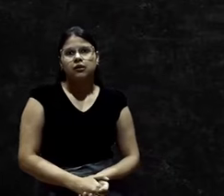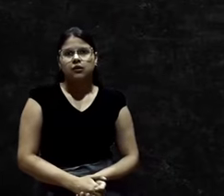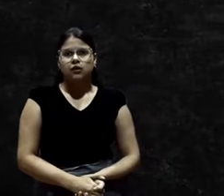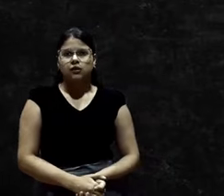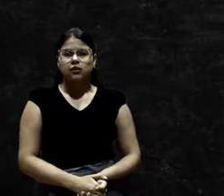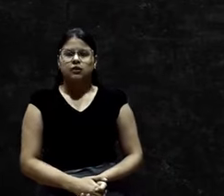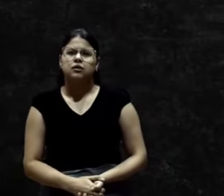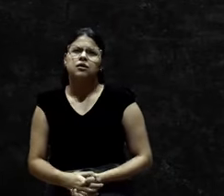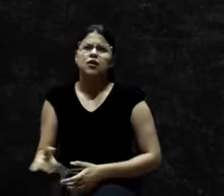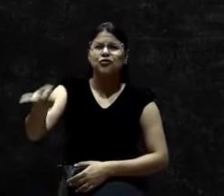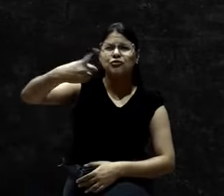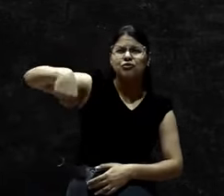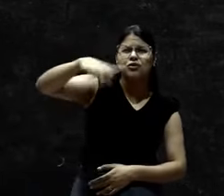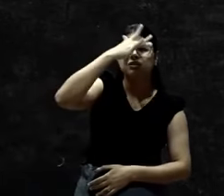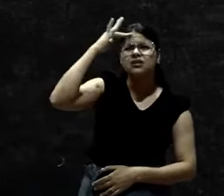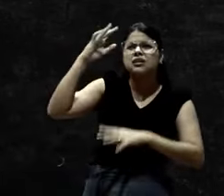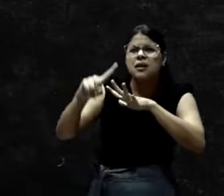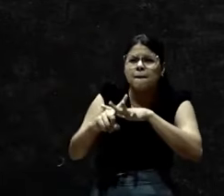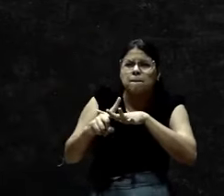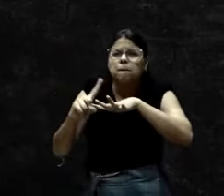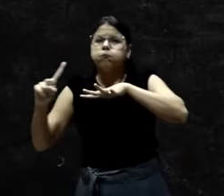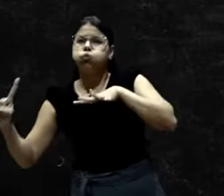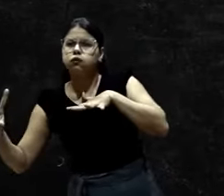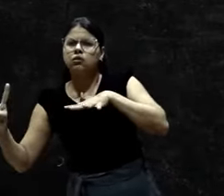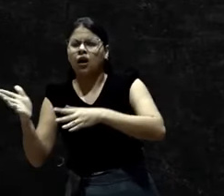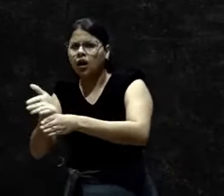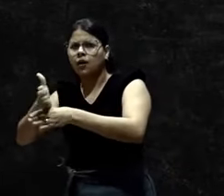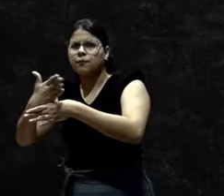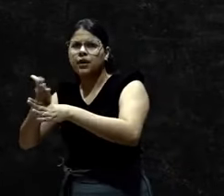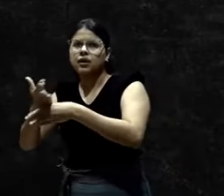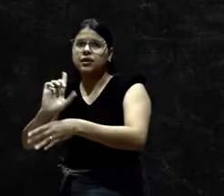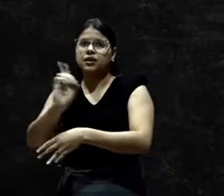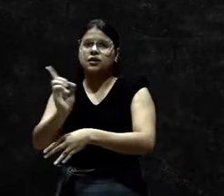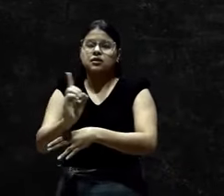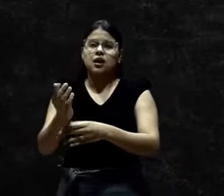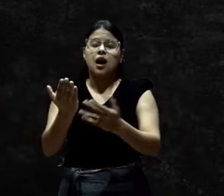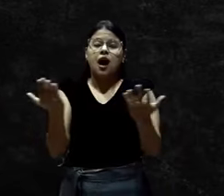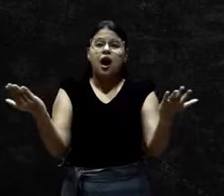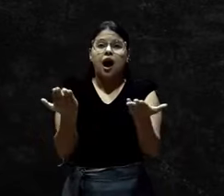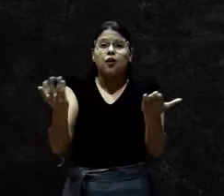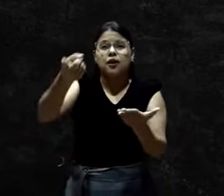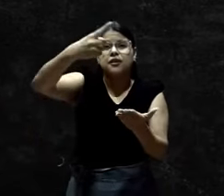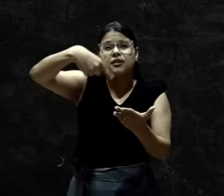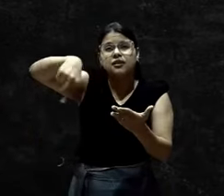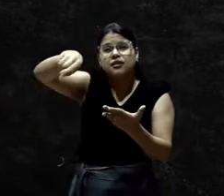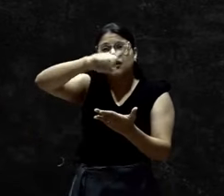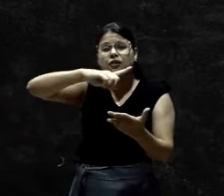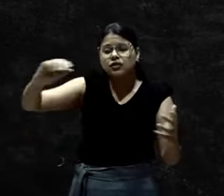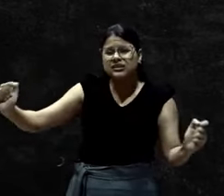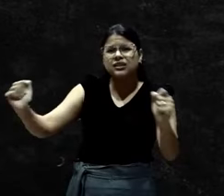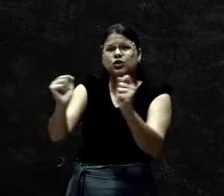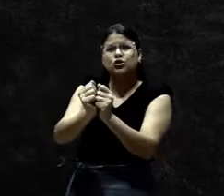Vocês não são mais estrangeiros. peregrinos. Mas vocês são concidadãos. santos.